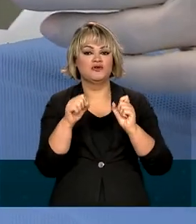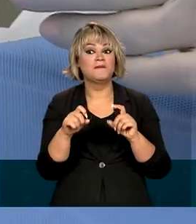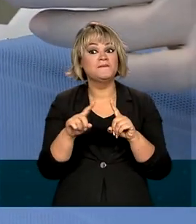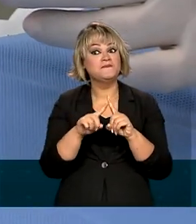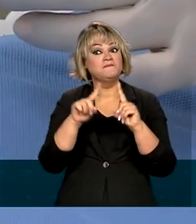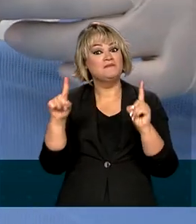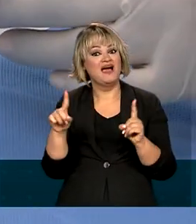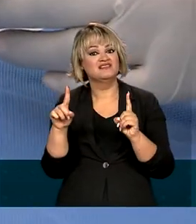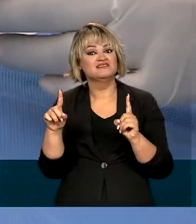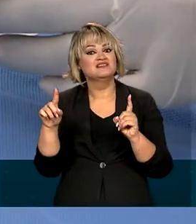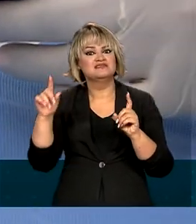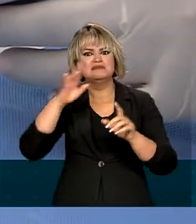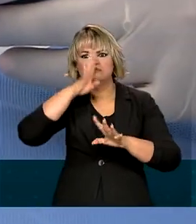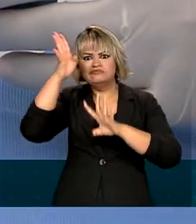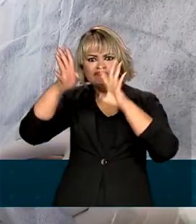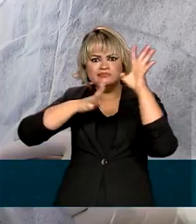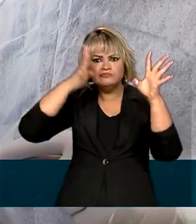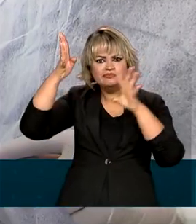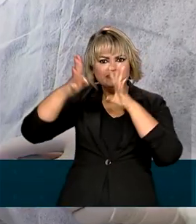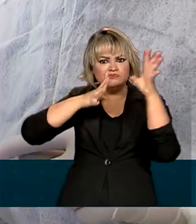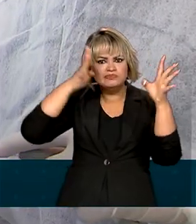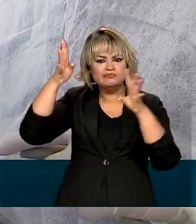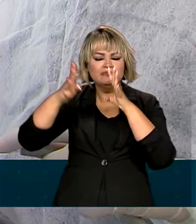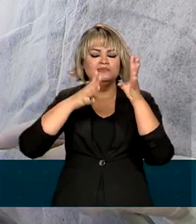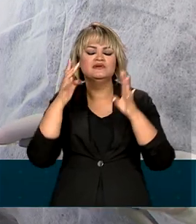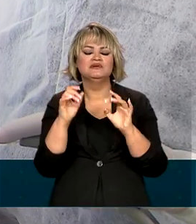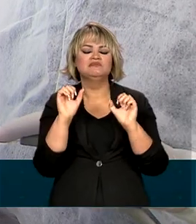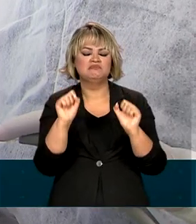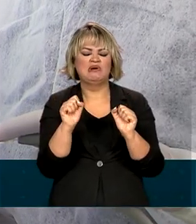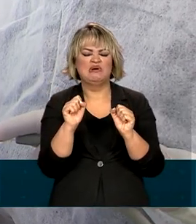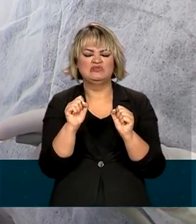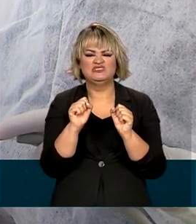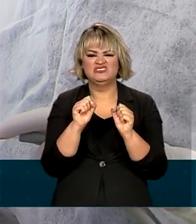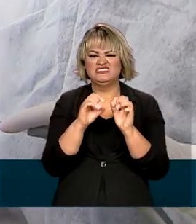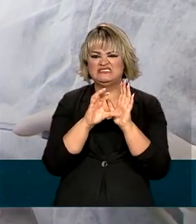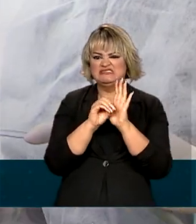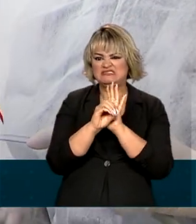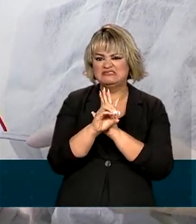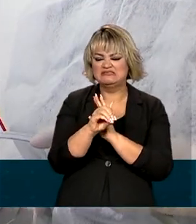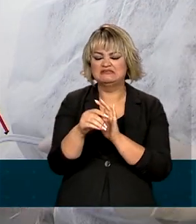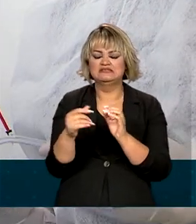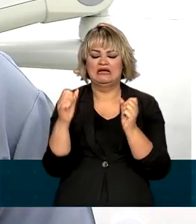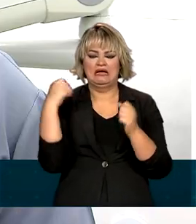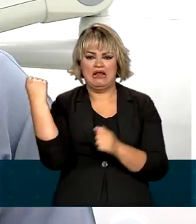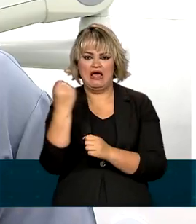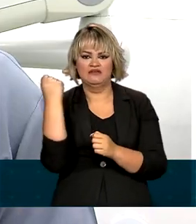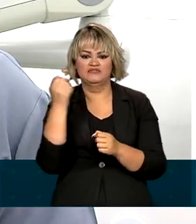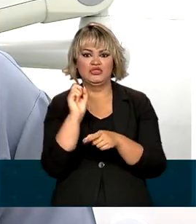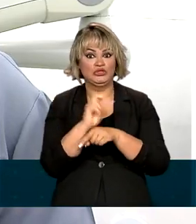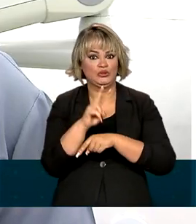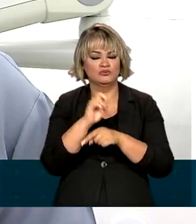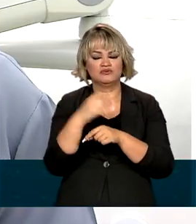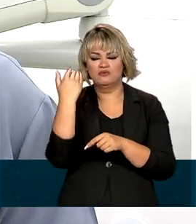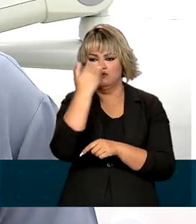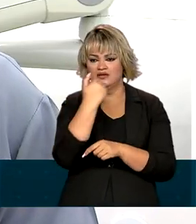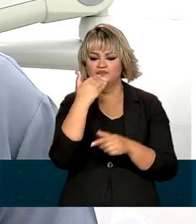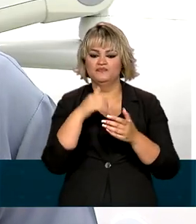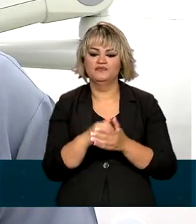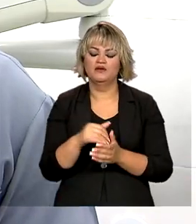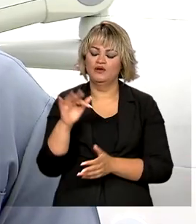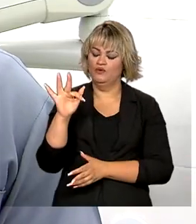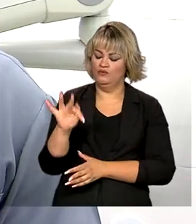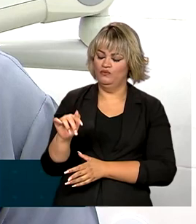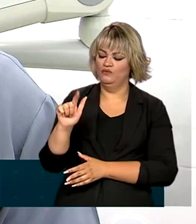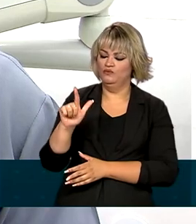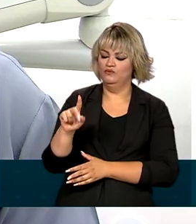lado, se consumido em excesso, apresenta toxicidade aguda ou crônica. O flúor que faz bem para a